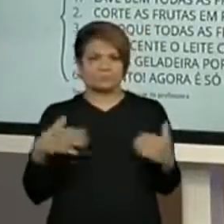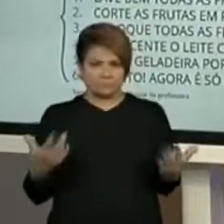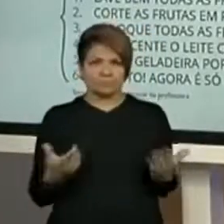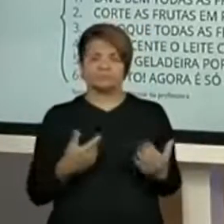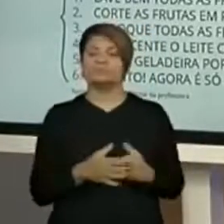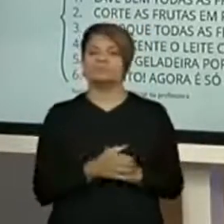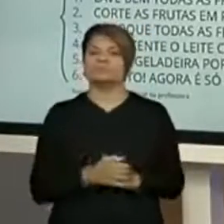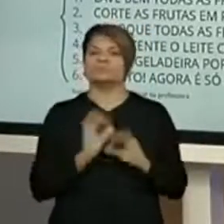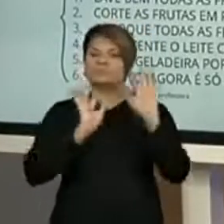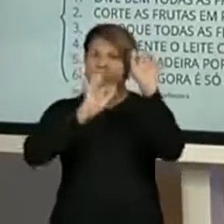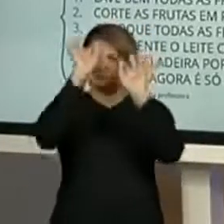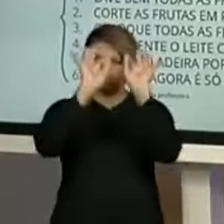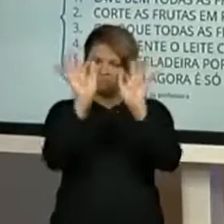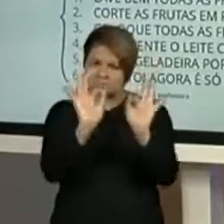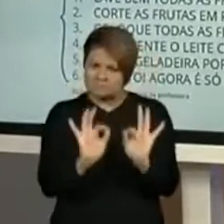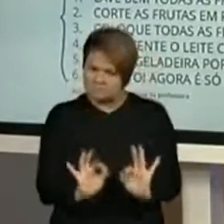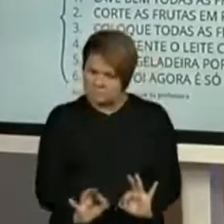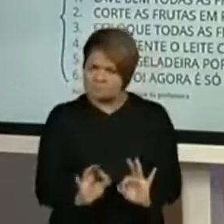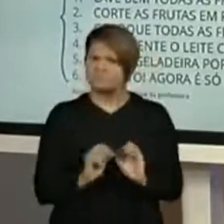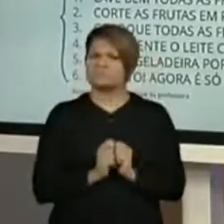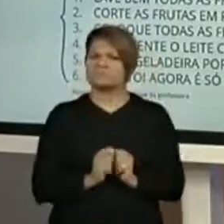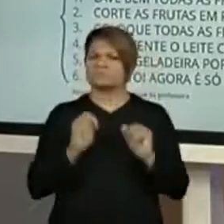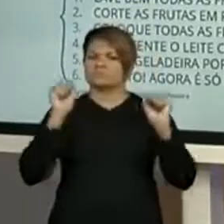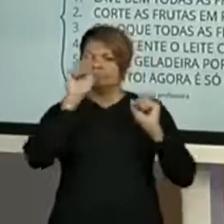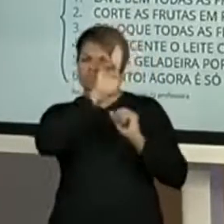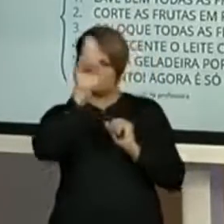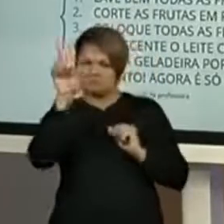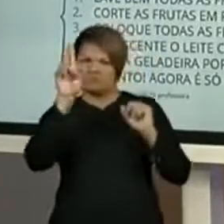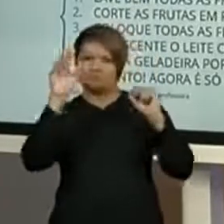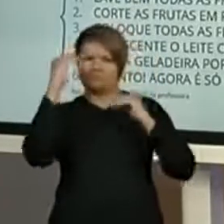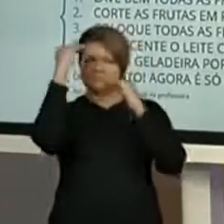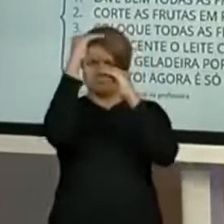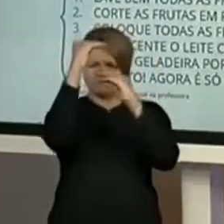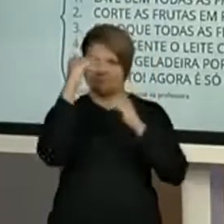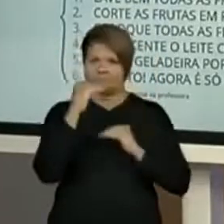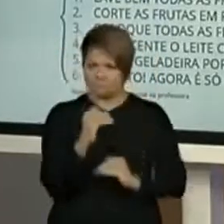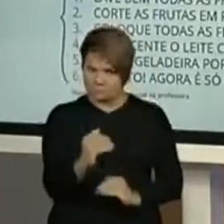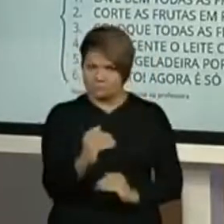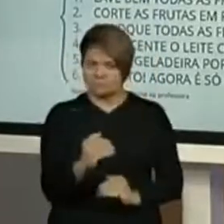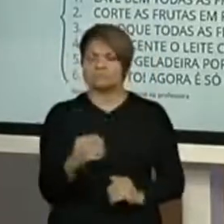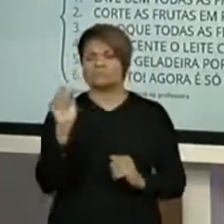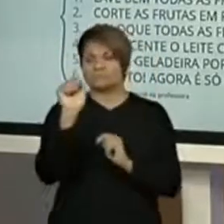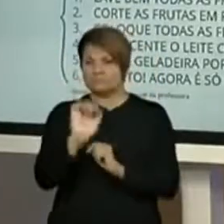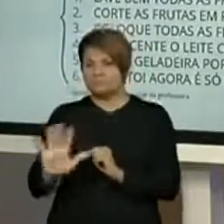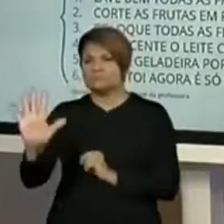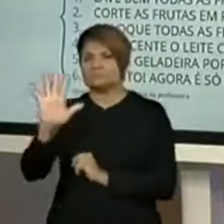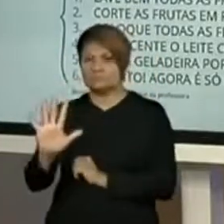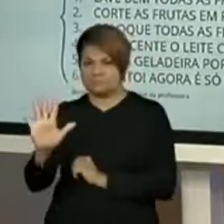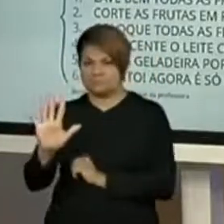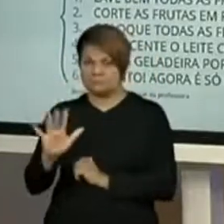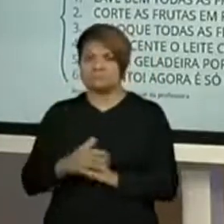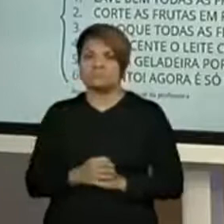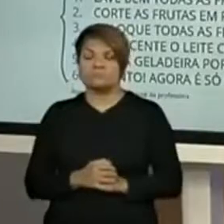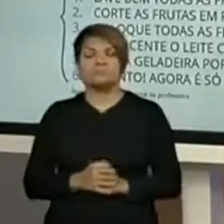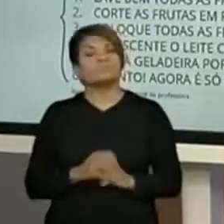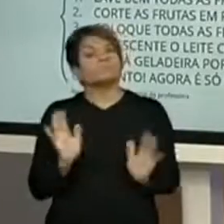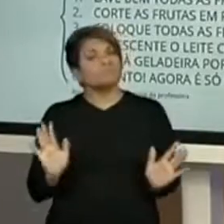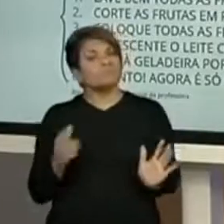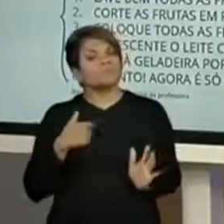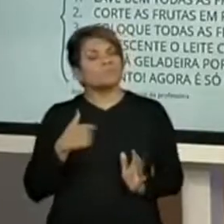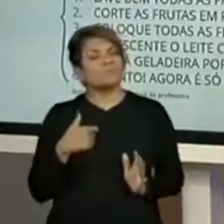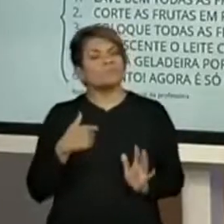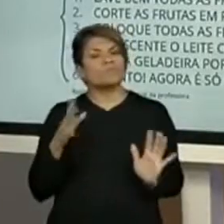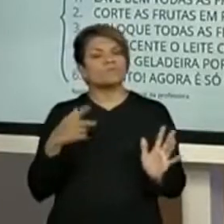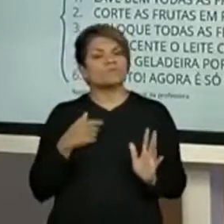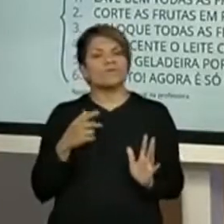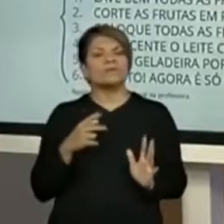organizado desse jeito, com um título, duas partes e uma imagem, será que sem ler, você já